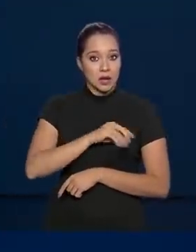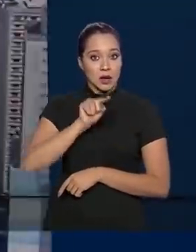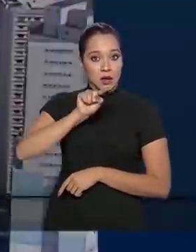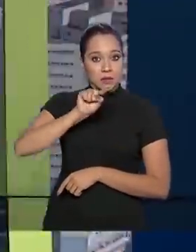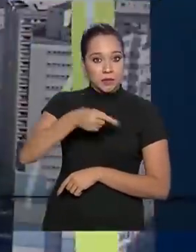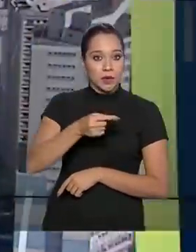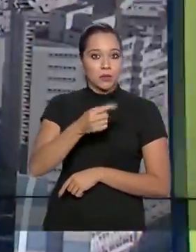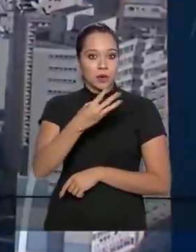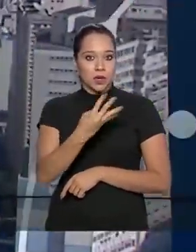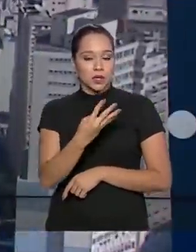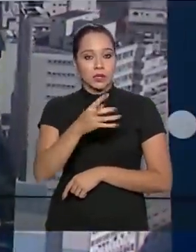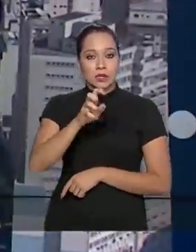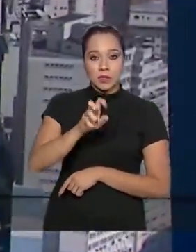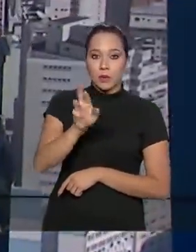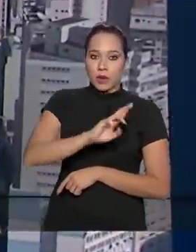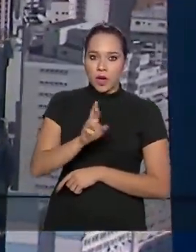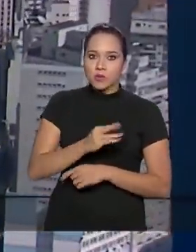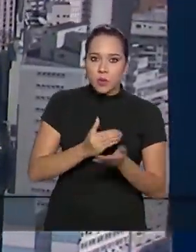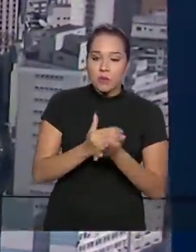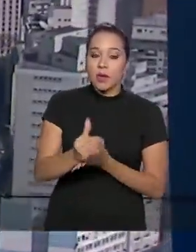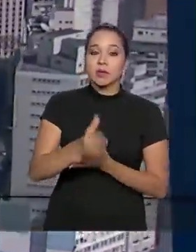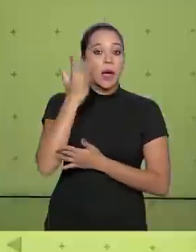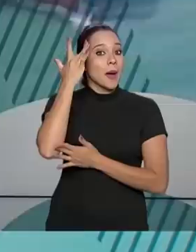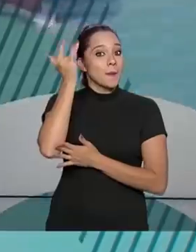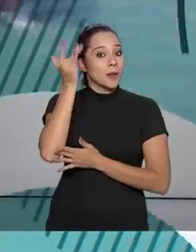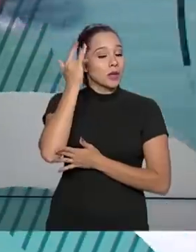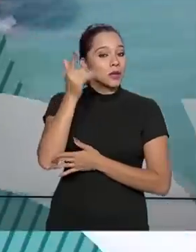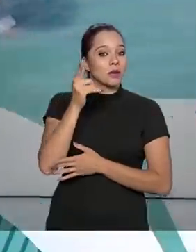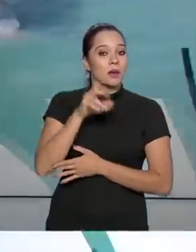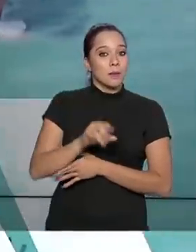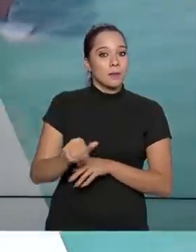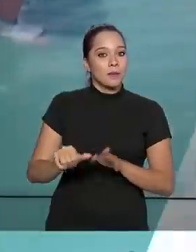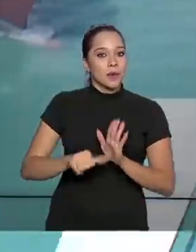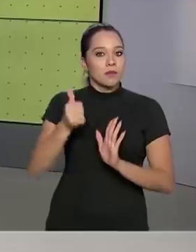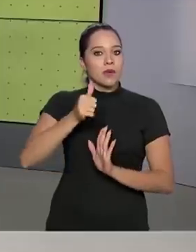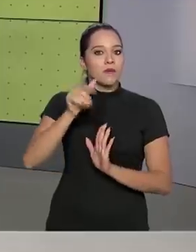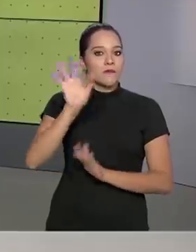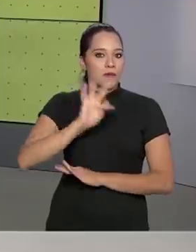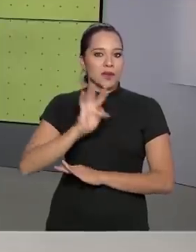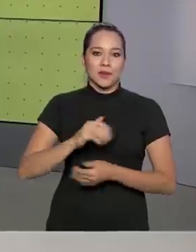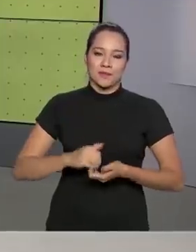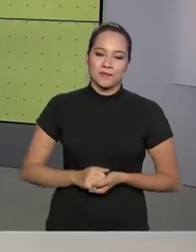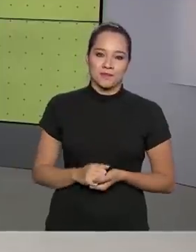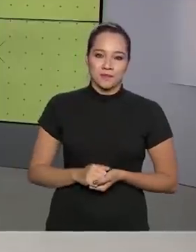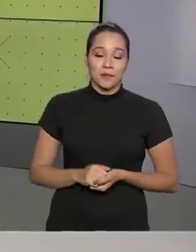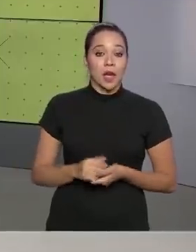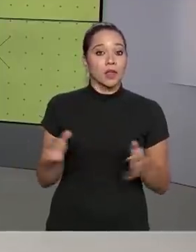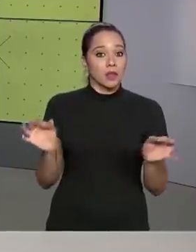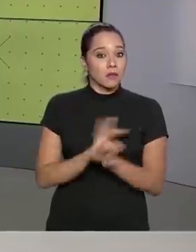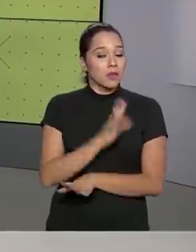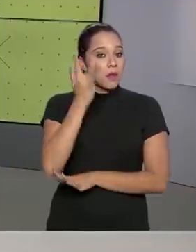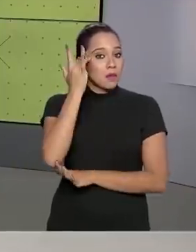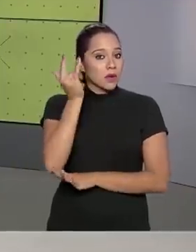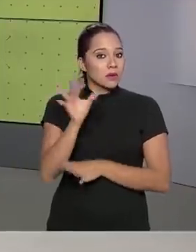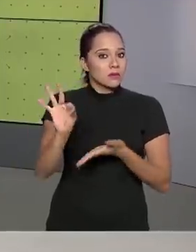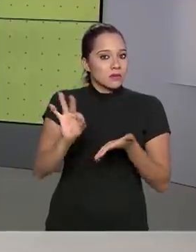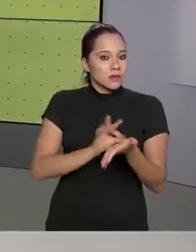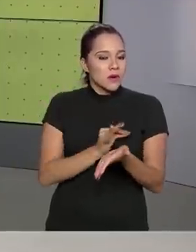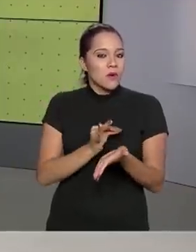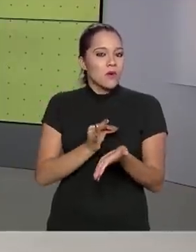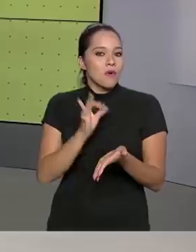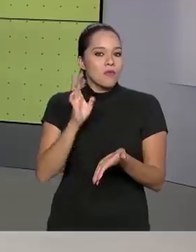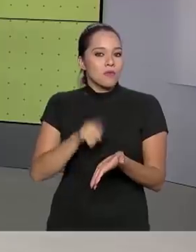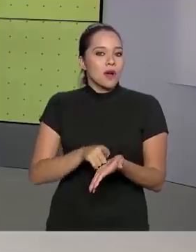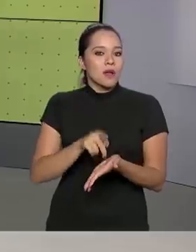,00 passa a vigorar a partir de amanhã, 1º de fevereiro. Terminam amanhã as inscrições para o programa